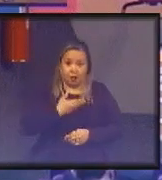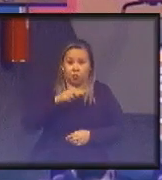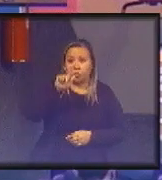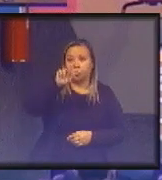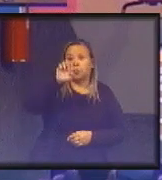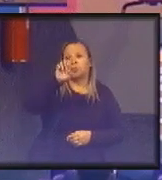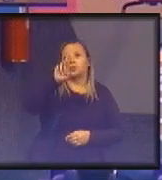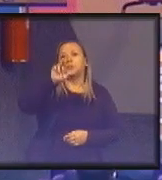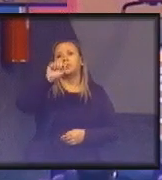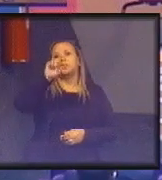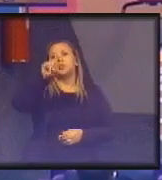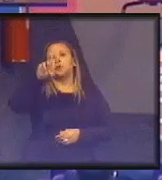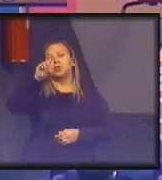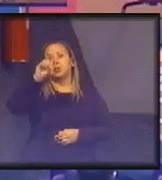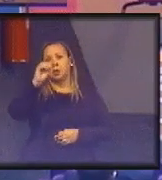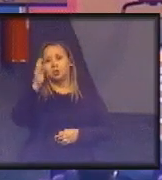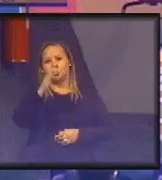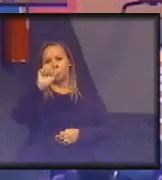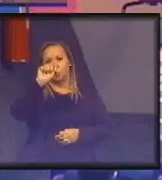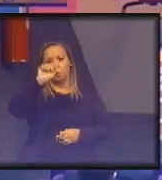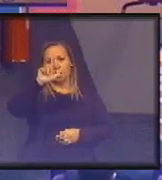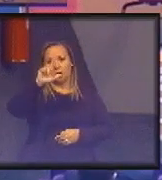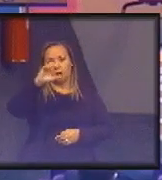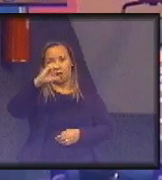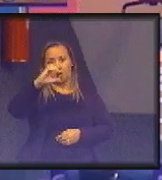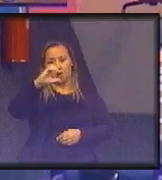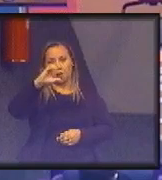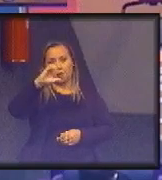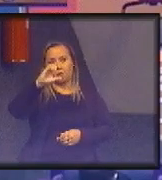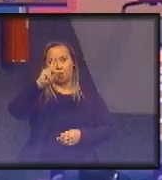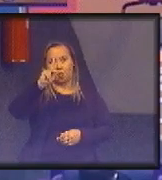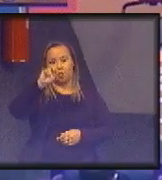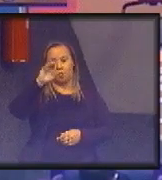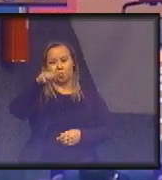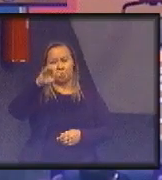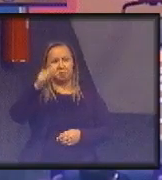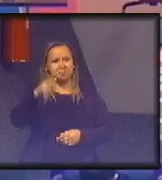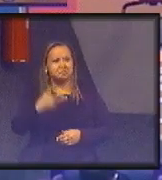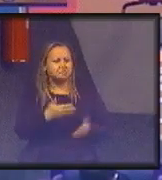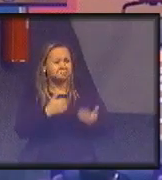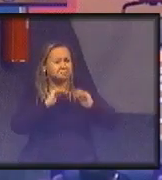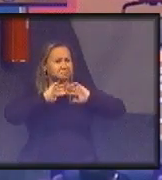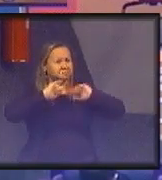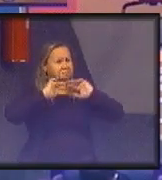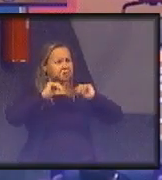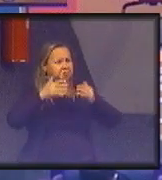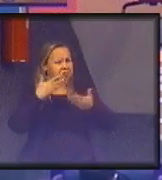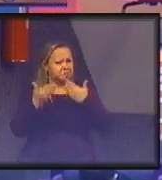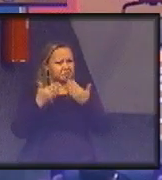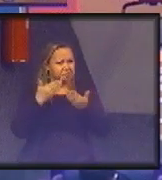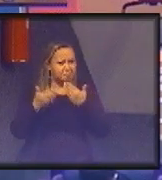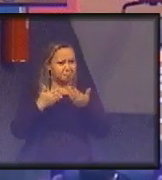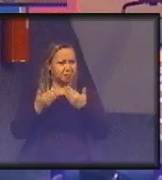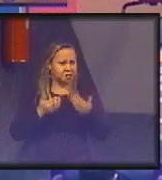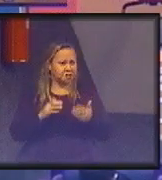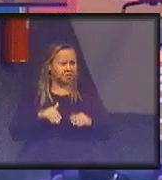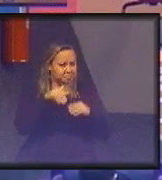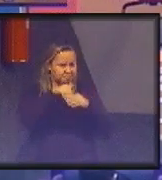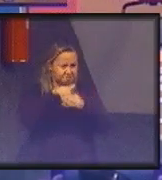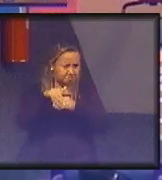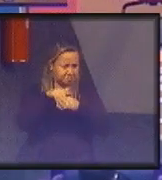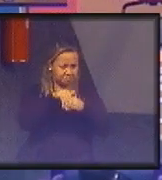eles me pediram para ir lá conversar sobre campanha eleitoral no ano passado. Falei, olha, eu tenho uma ideia